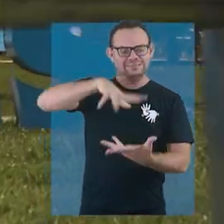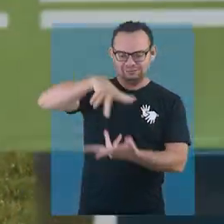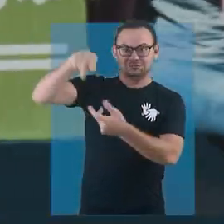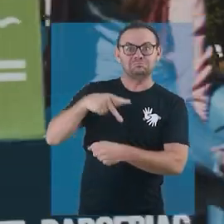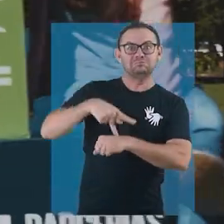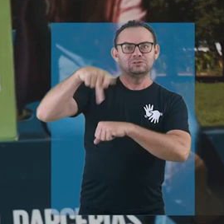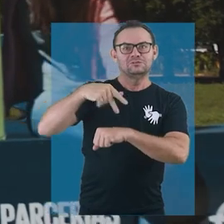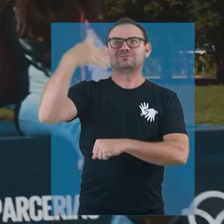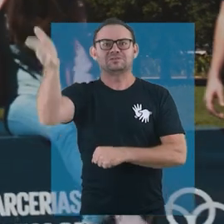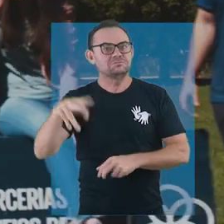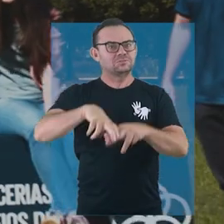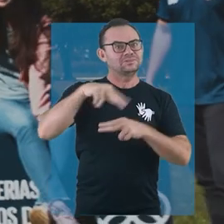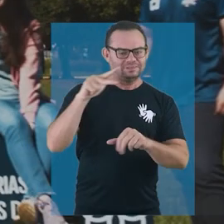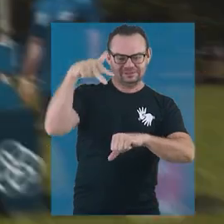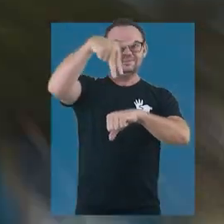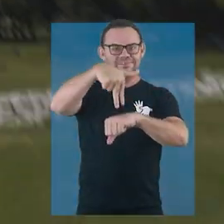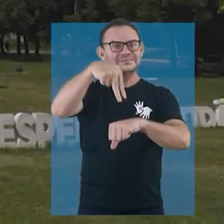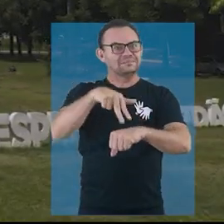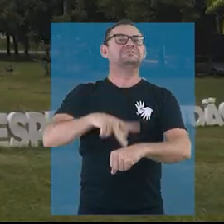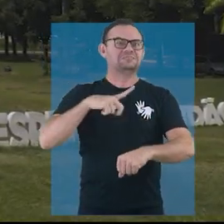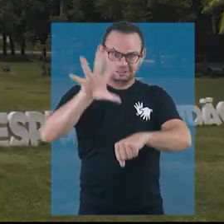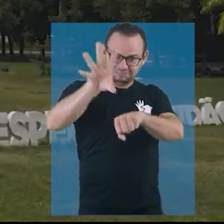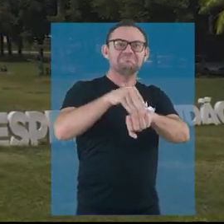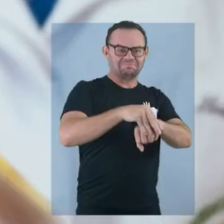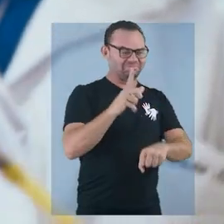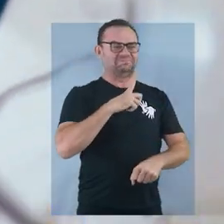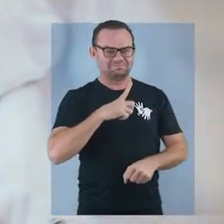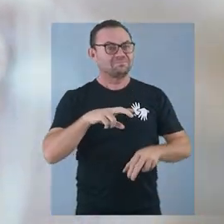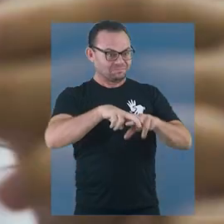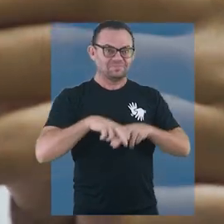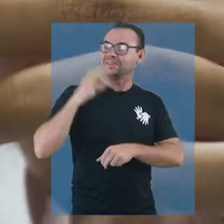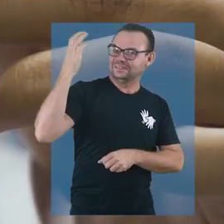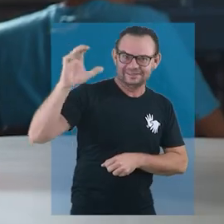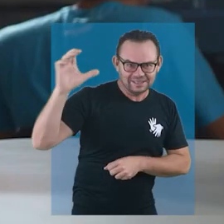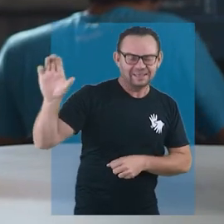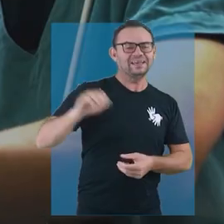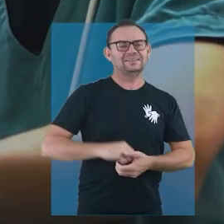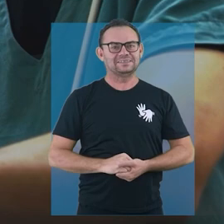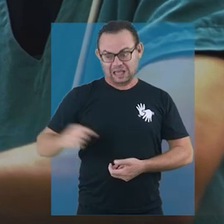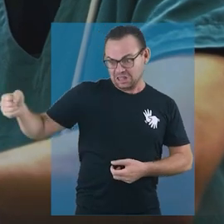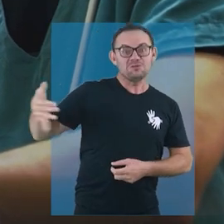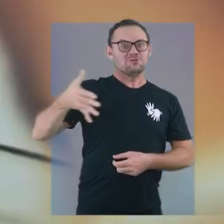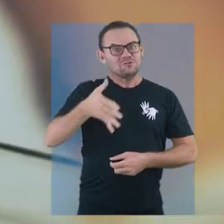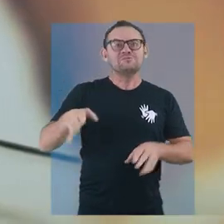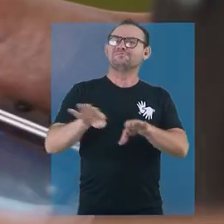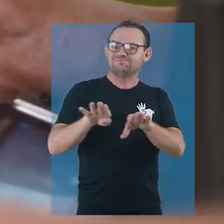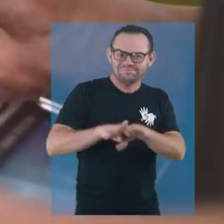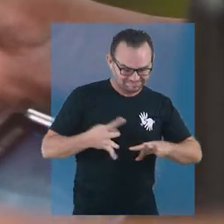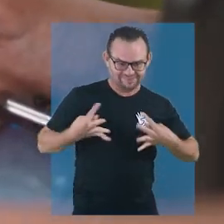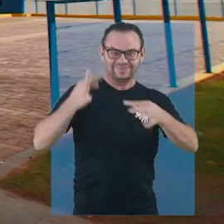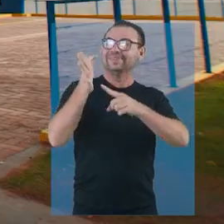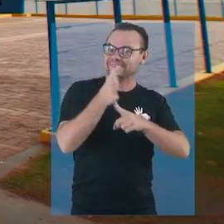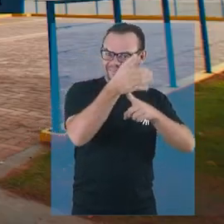deve ao protagonismo proporcionado pelo conhecimento, pela ciência, inovação e